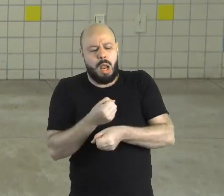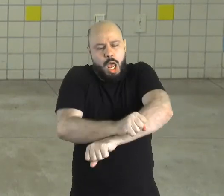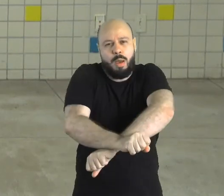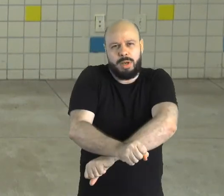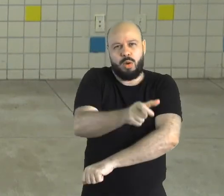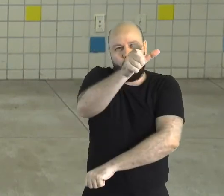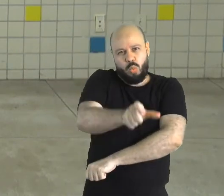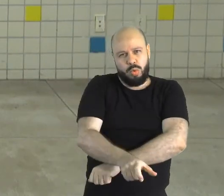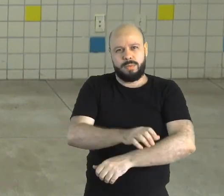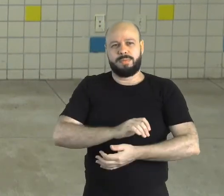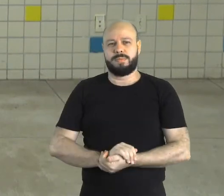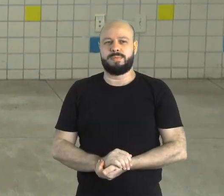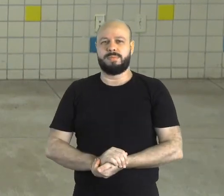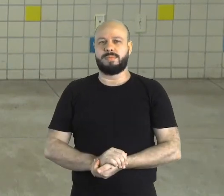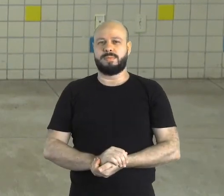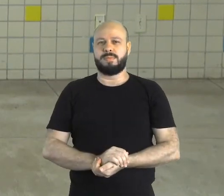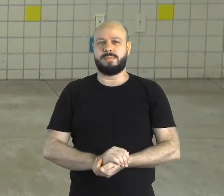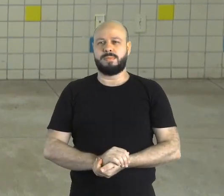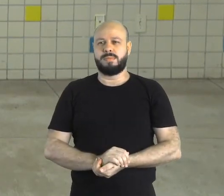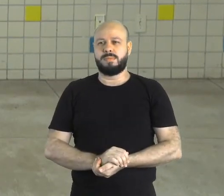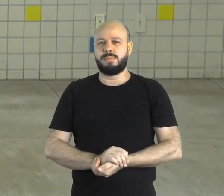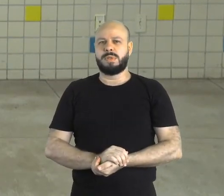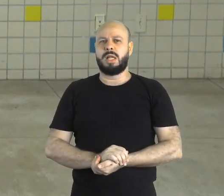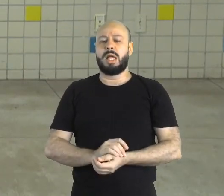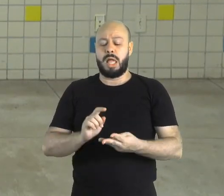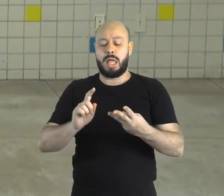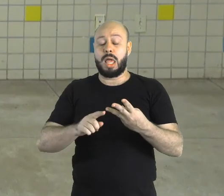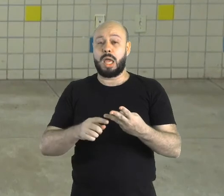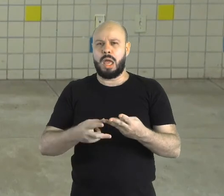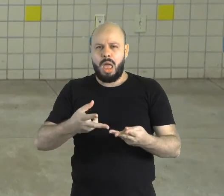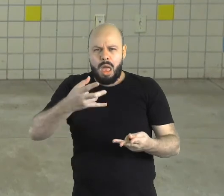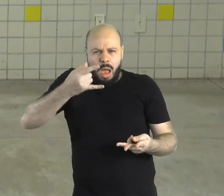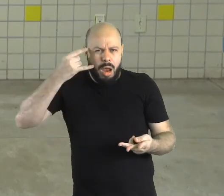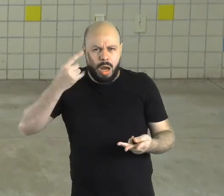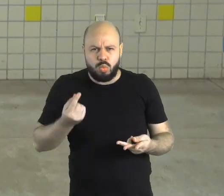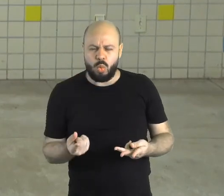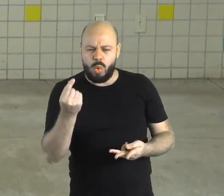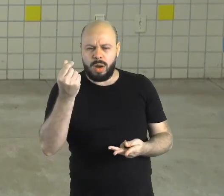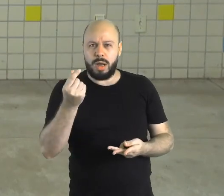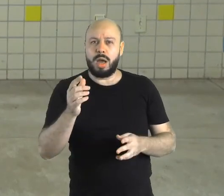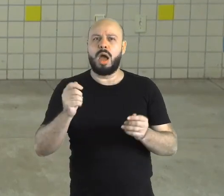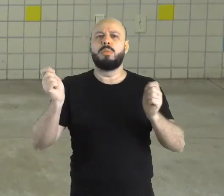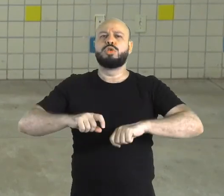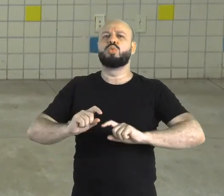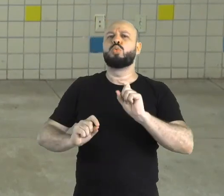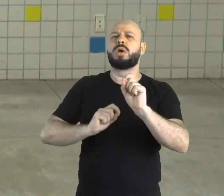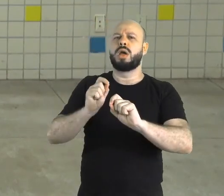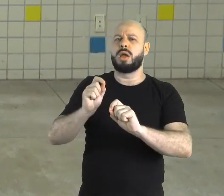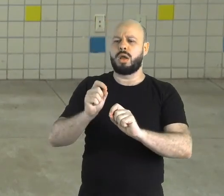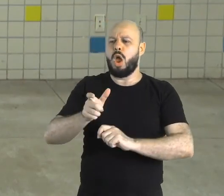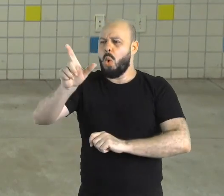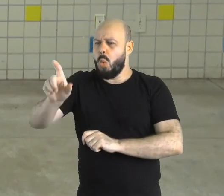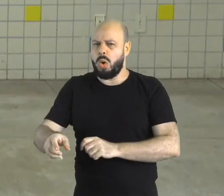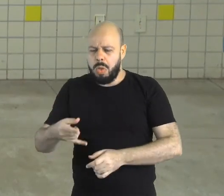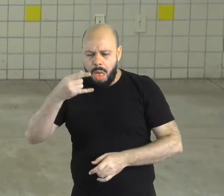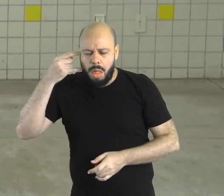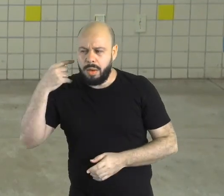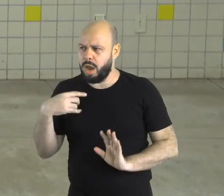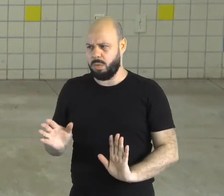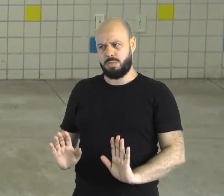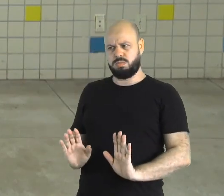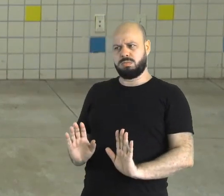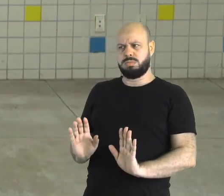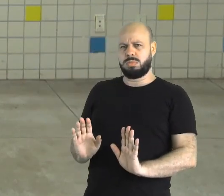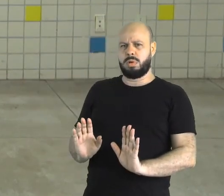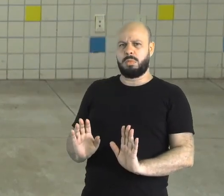atualidade. E na questão da ganância, né? Não permitir que a ganância de terceiros façam que outra